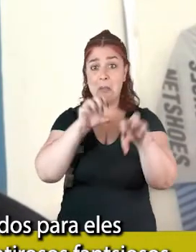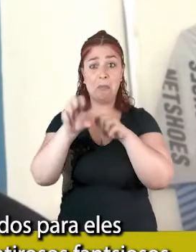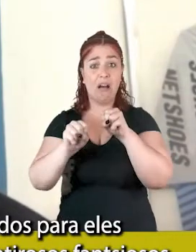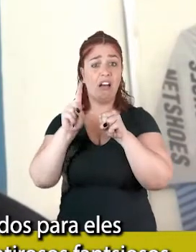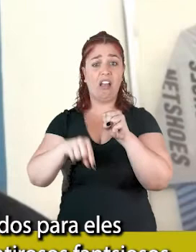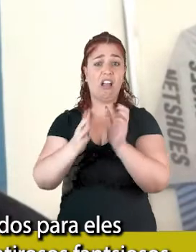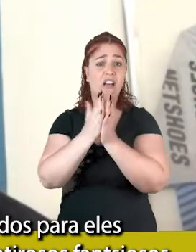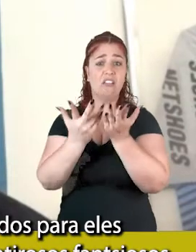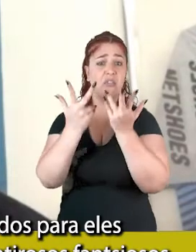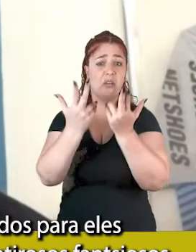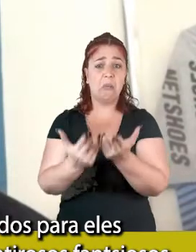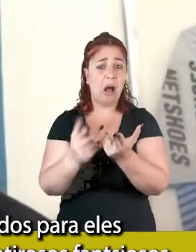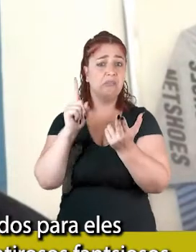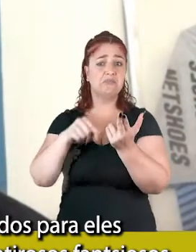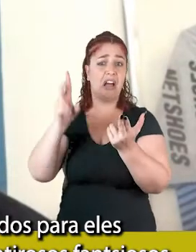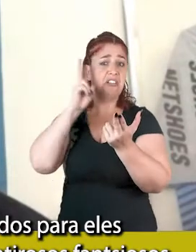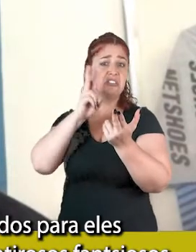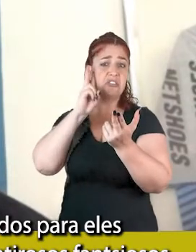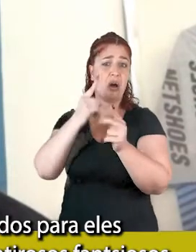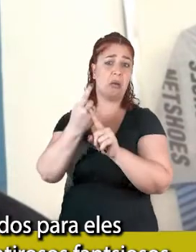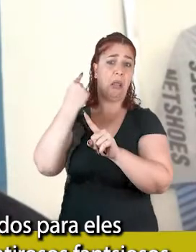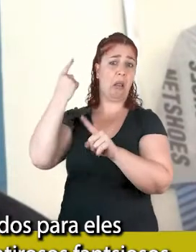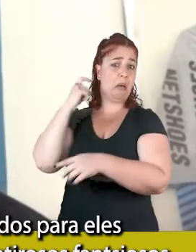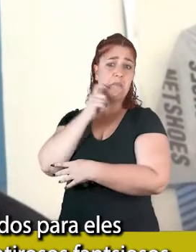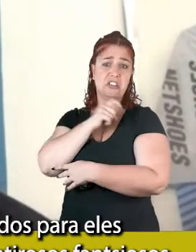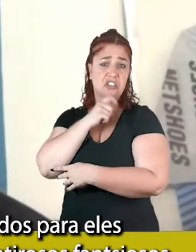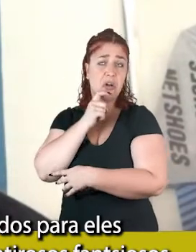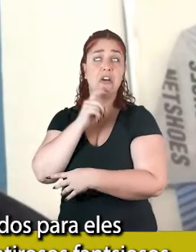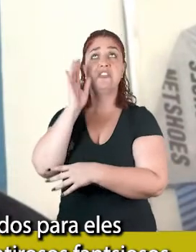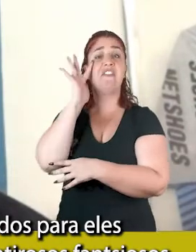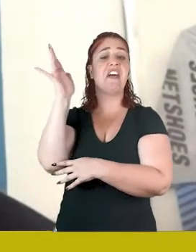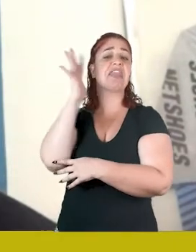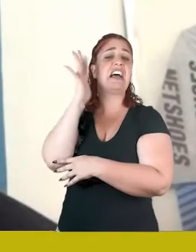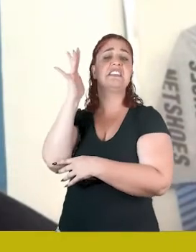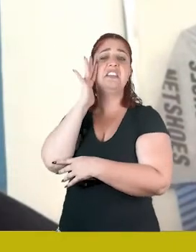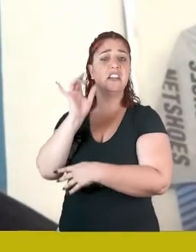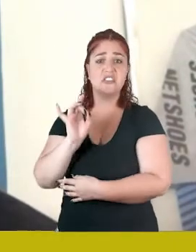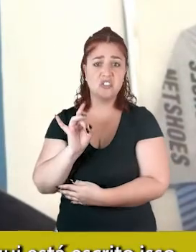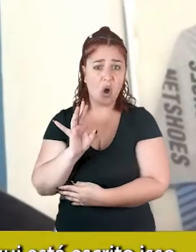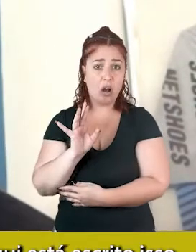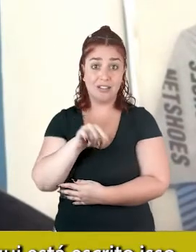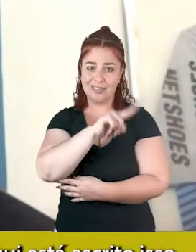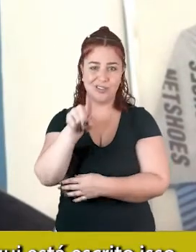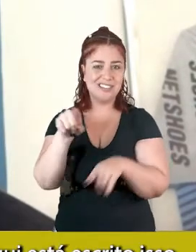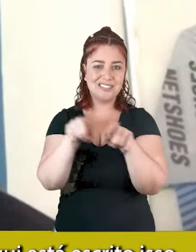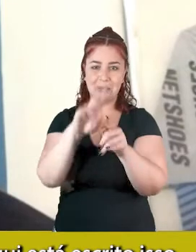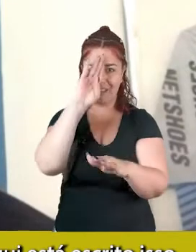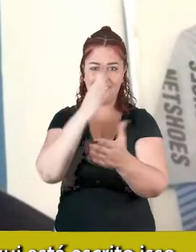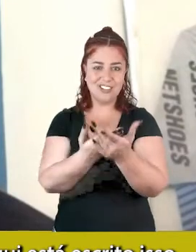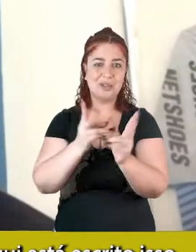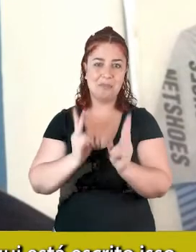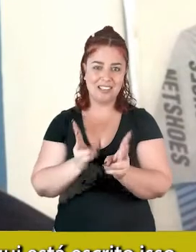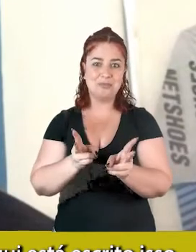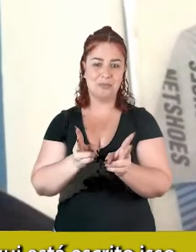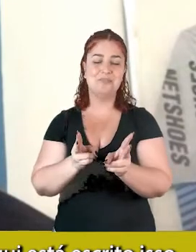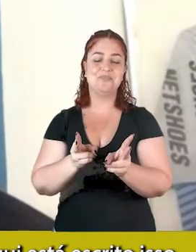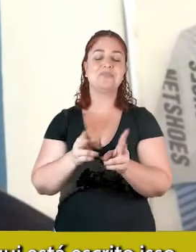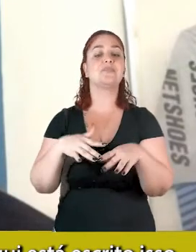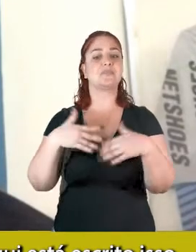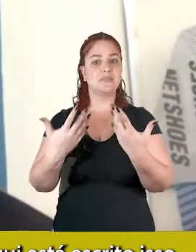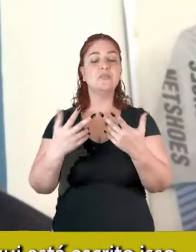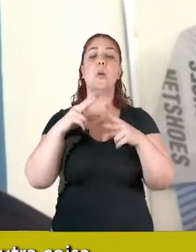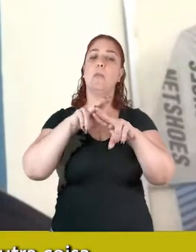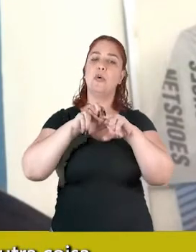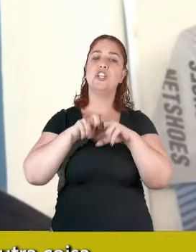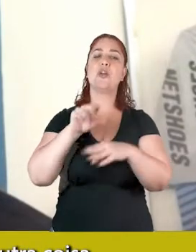eles eram livros, para não dizer mentirosos, fantasiosos. Então, o americano vai falar, poxa, mas aqui está escrito